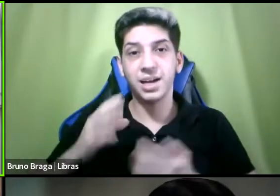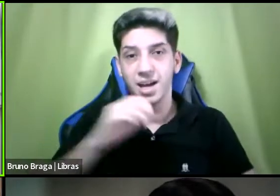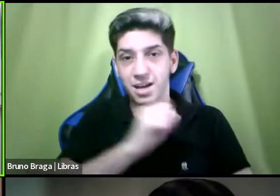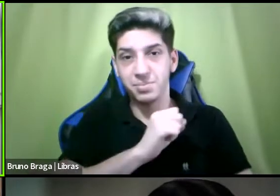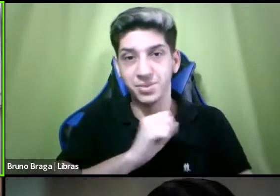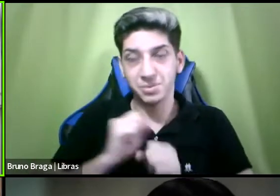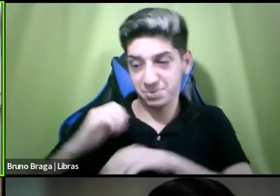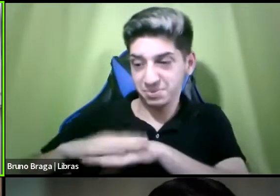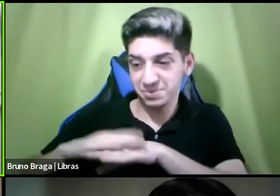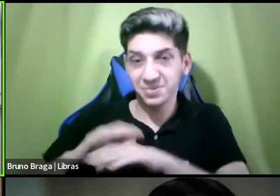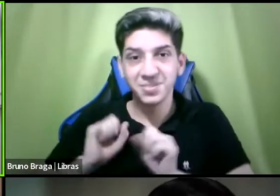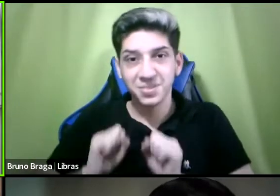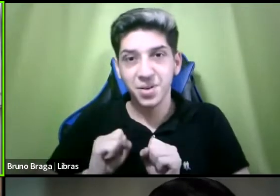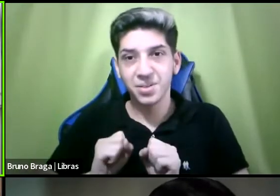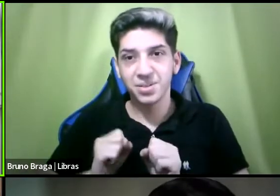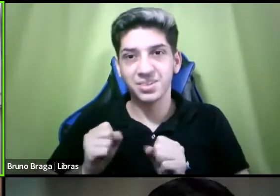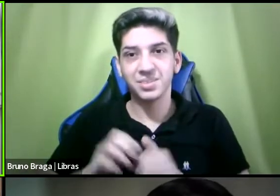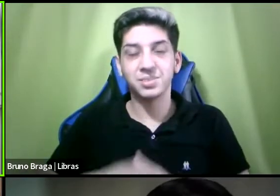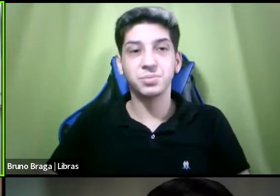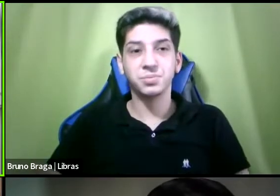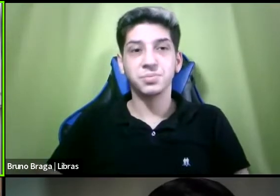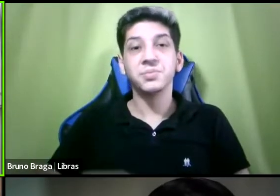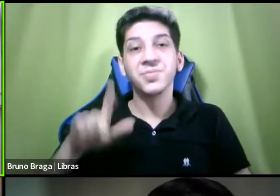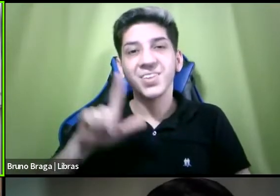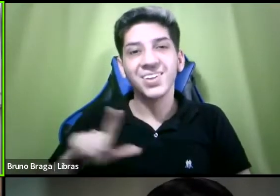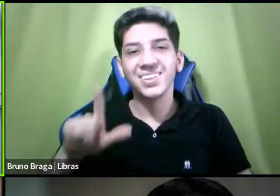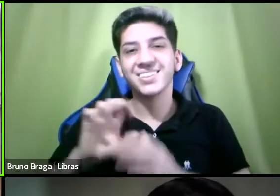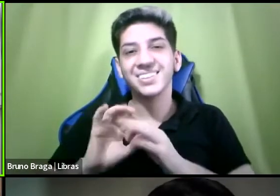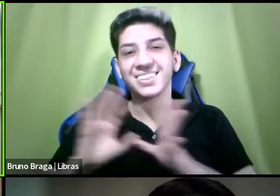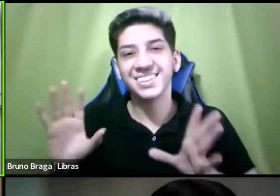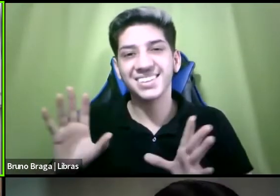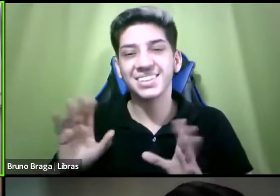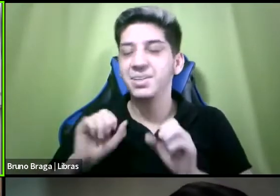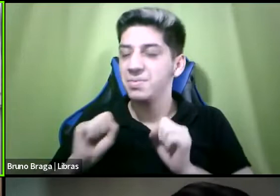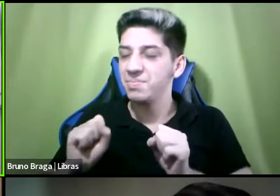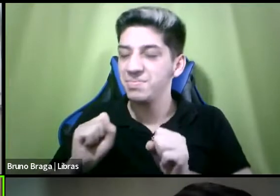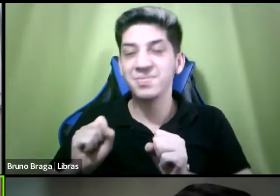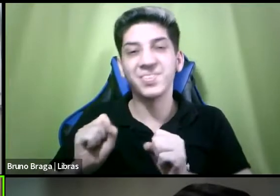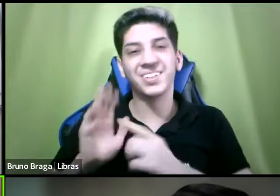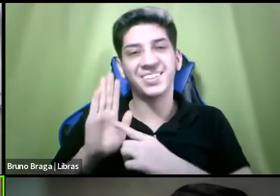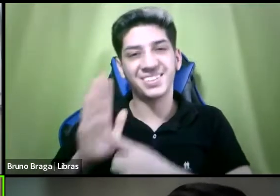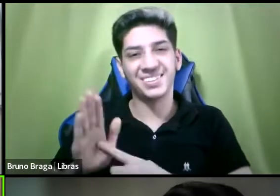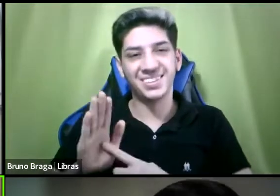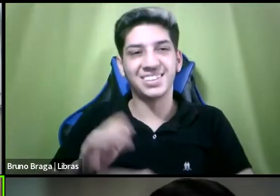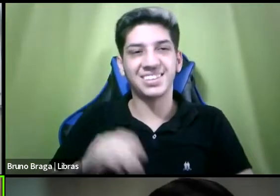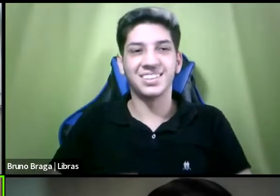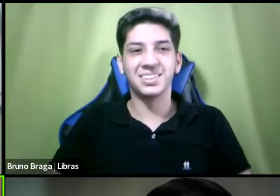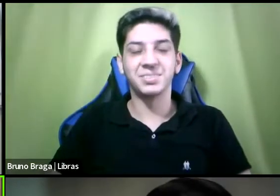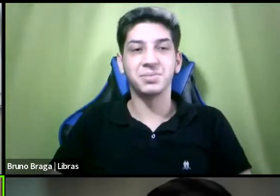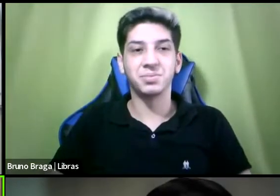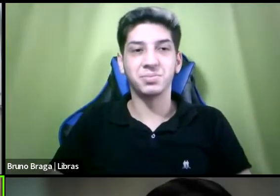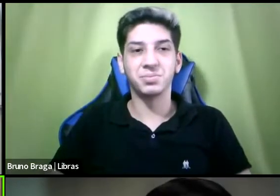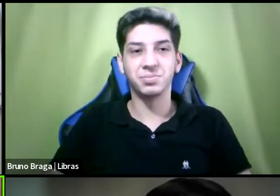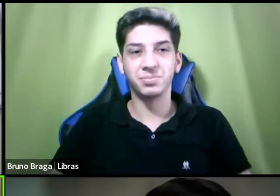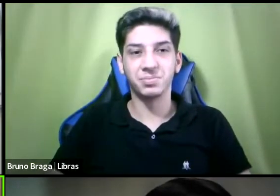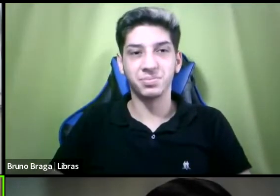claro né não pode terminar de forma melhor o aí então eu vou colocar assim